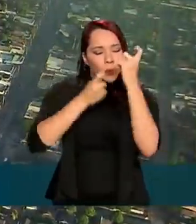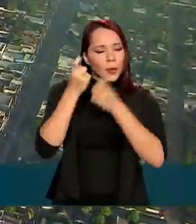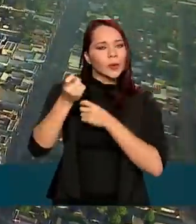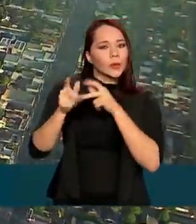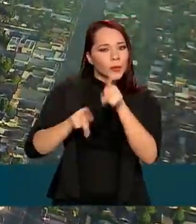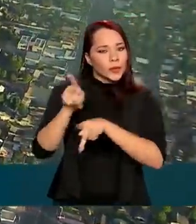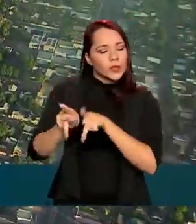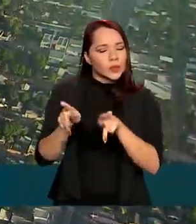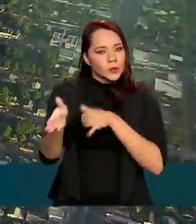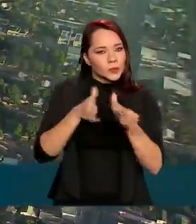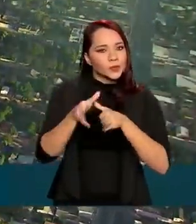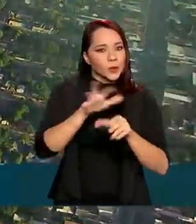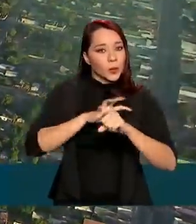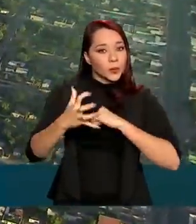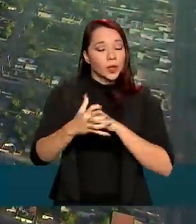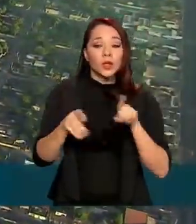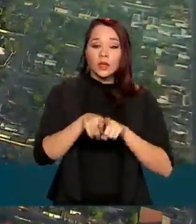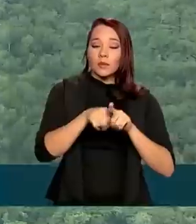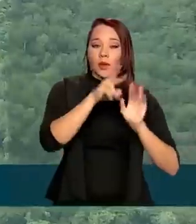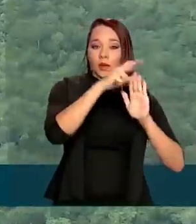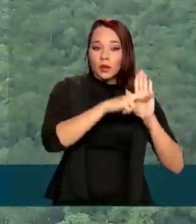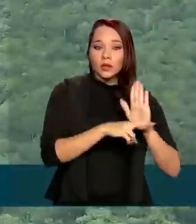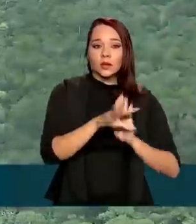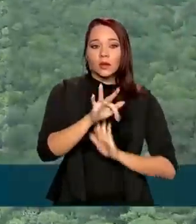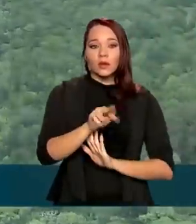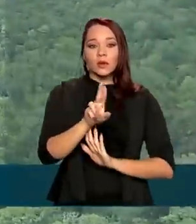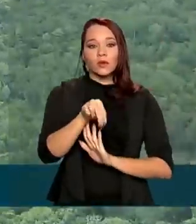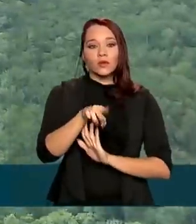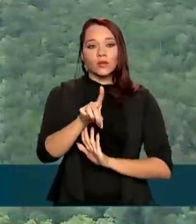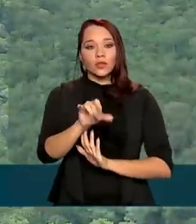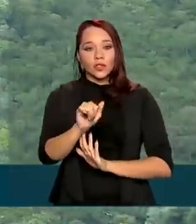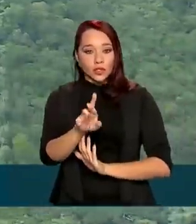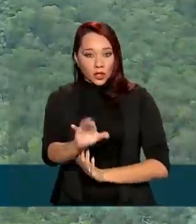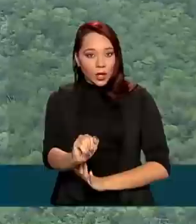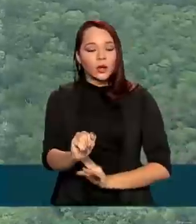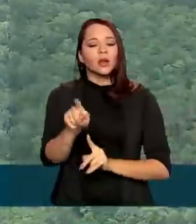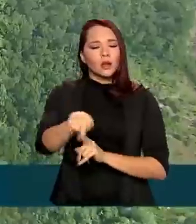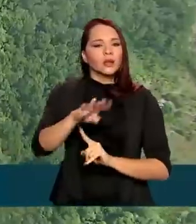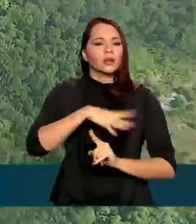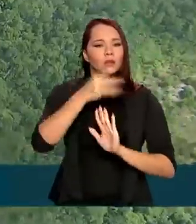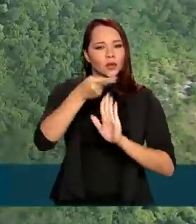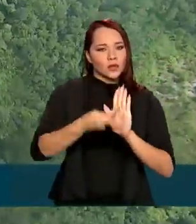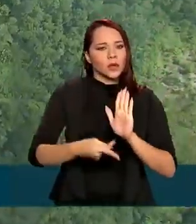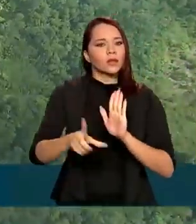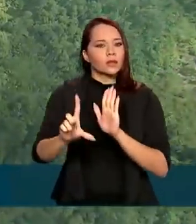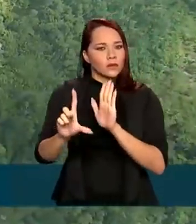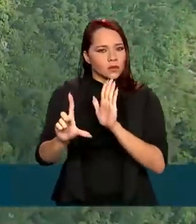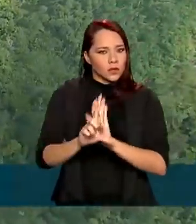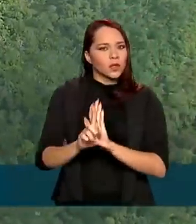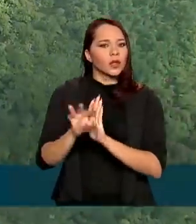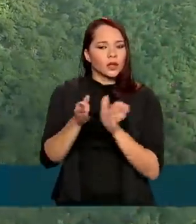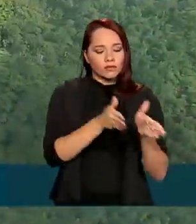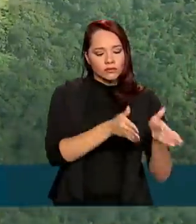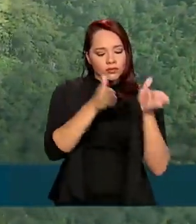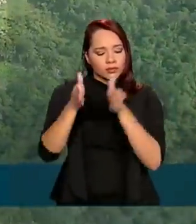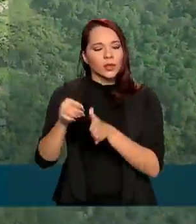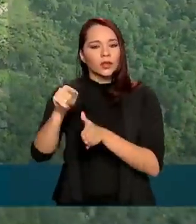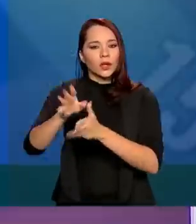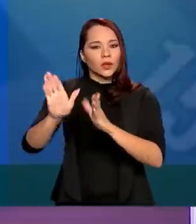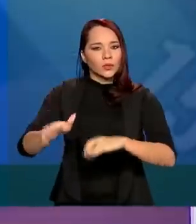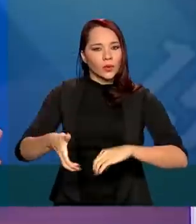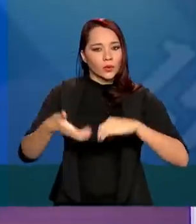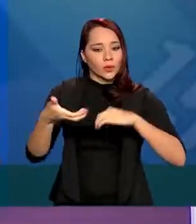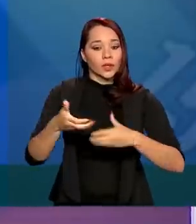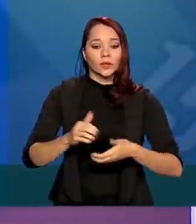também com a regularização fundiária, assunto que está num projeto de lei em tramitação no Congresso Nacional.